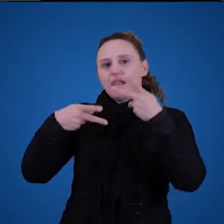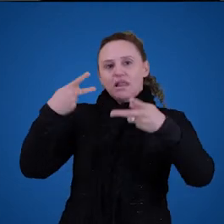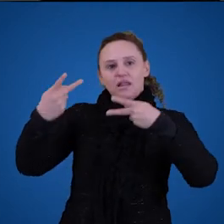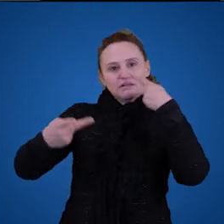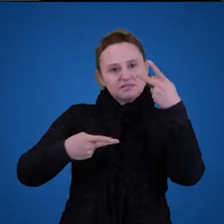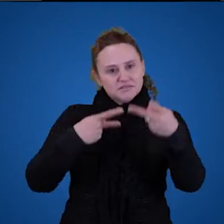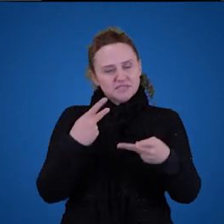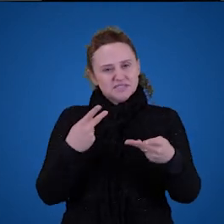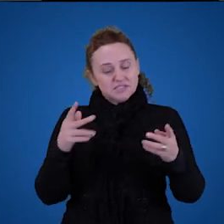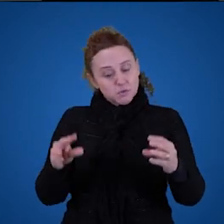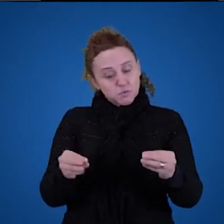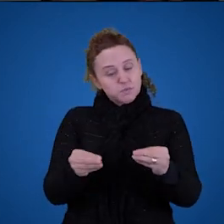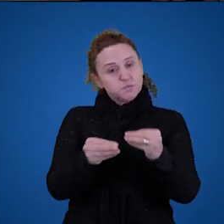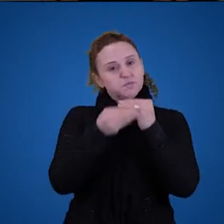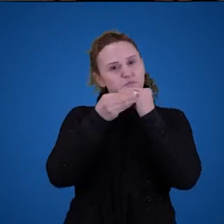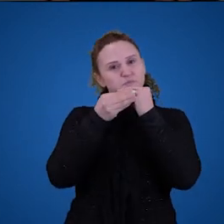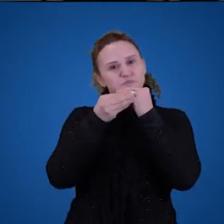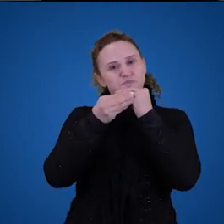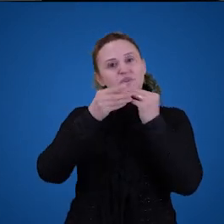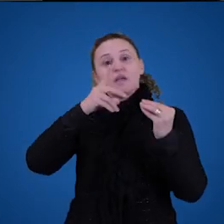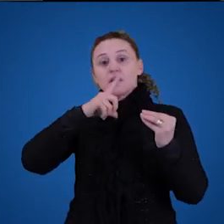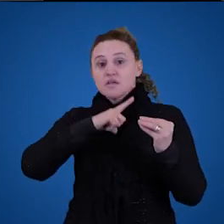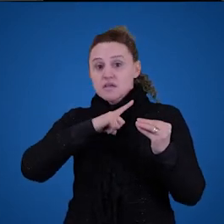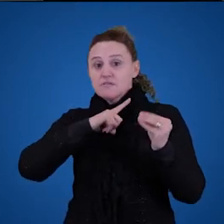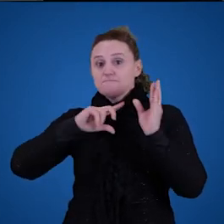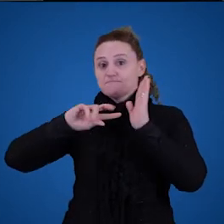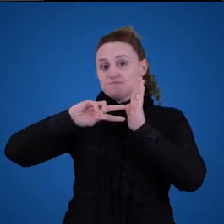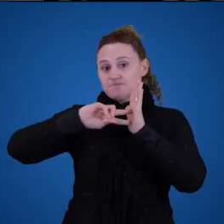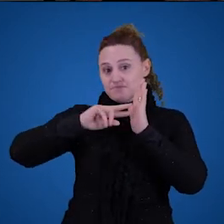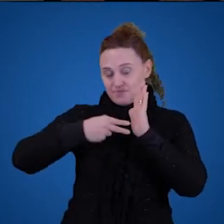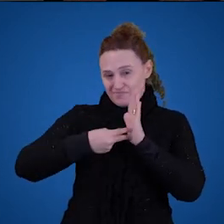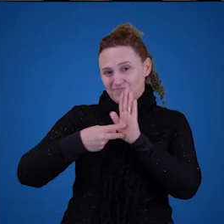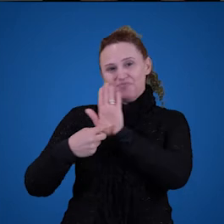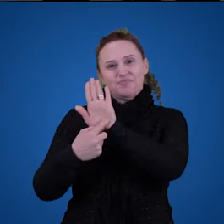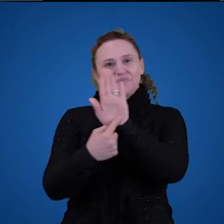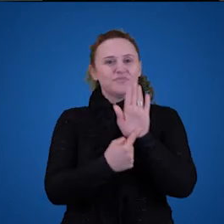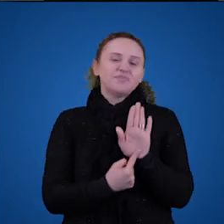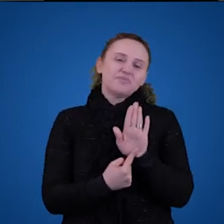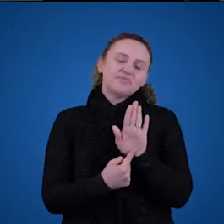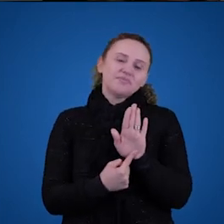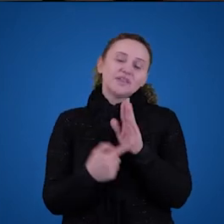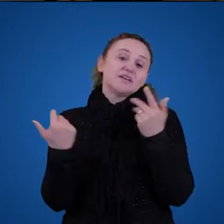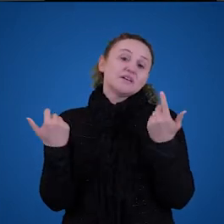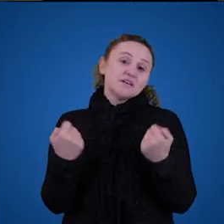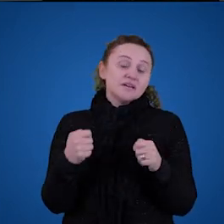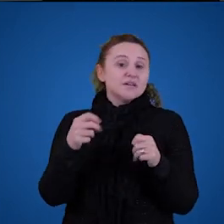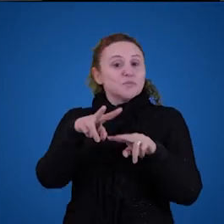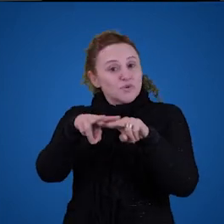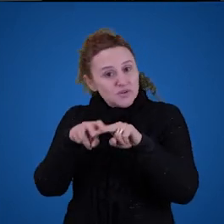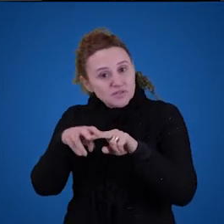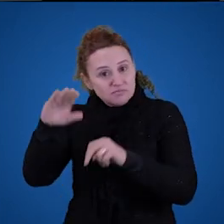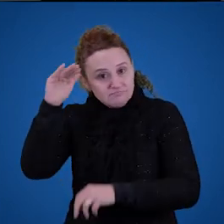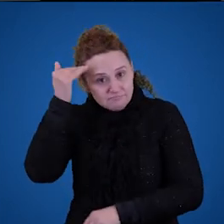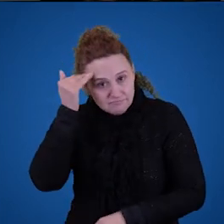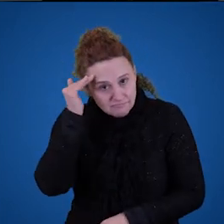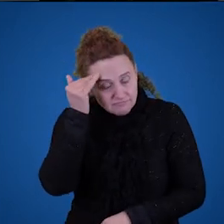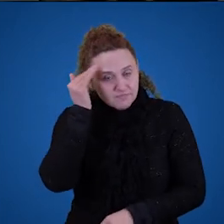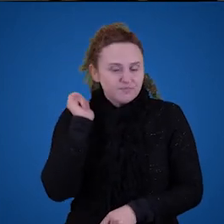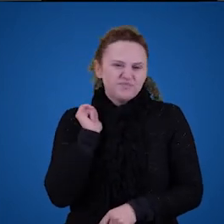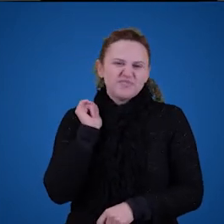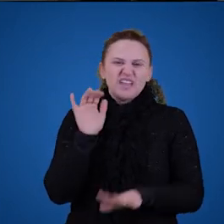acopladas a objetos, e é por isso que elas têm significado, e é por isso que nós podemos compreender essas palavras,